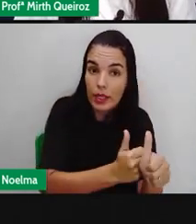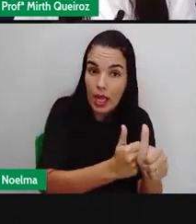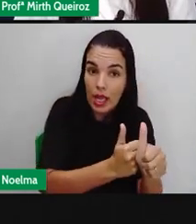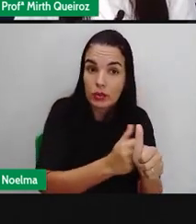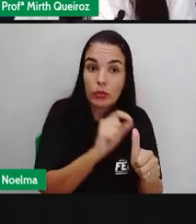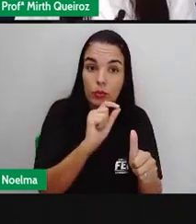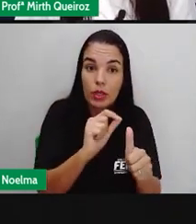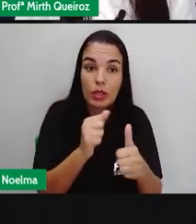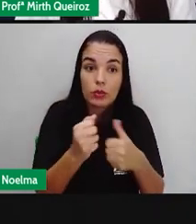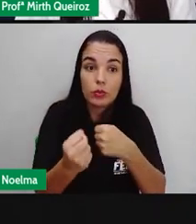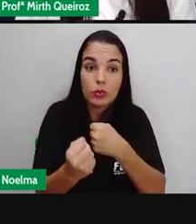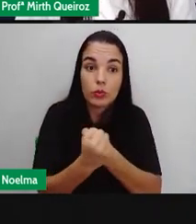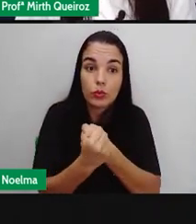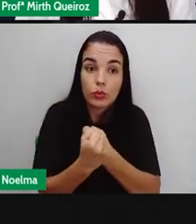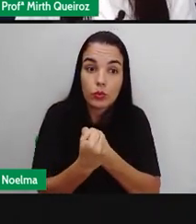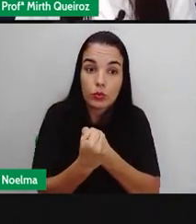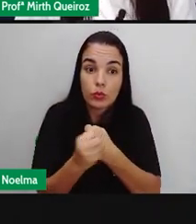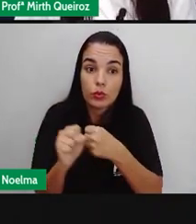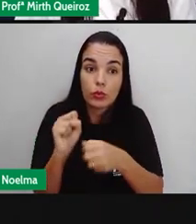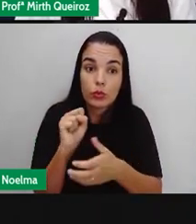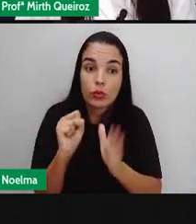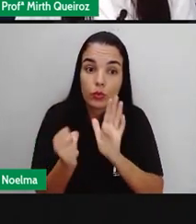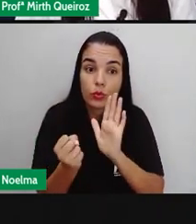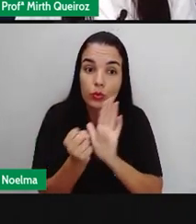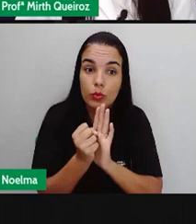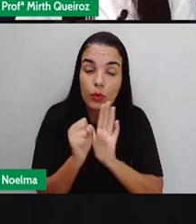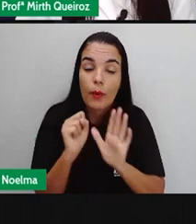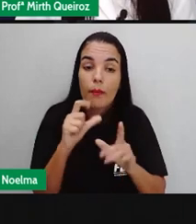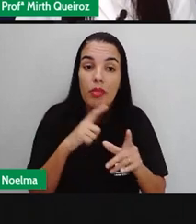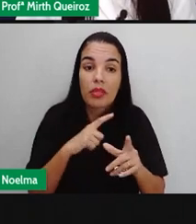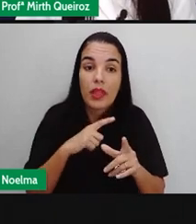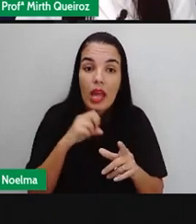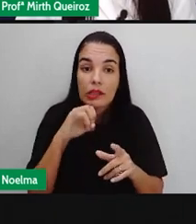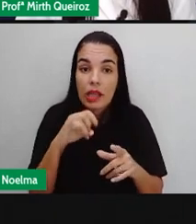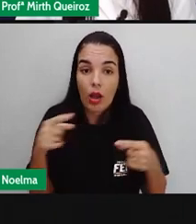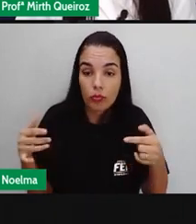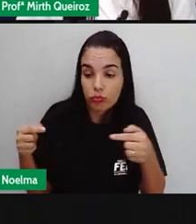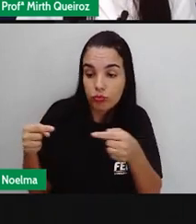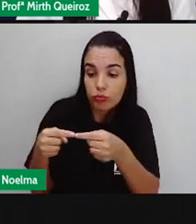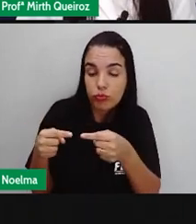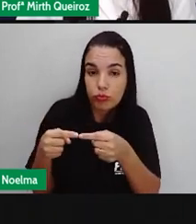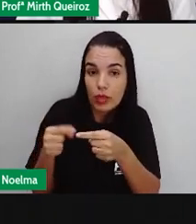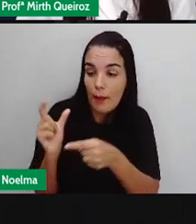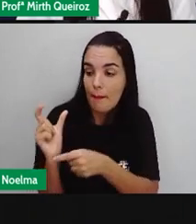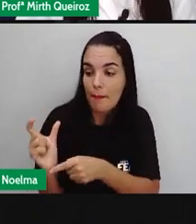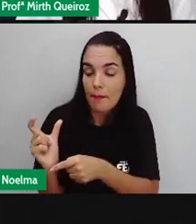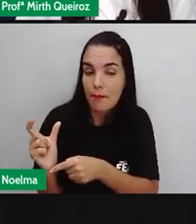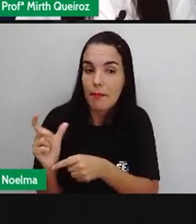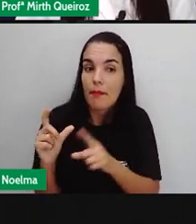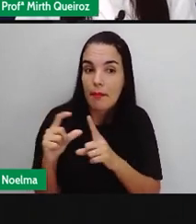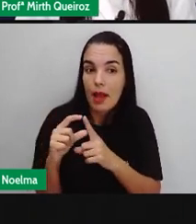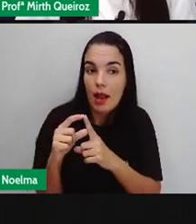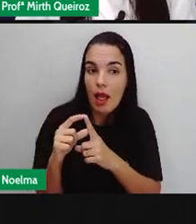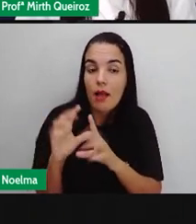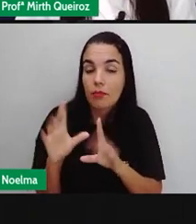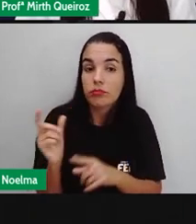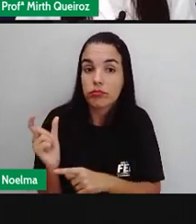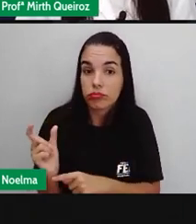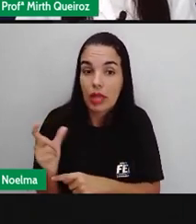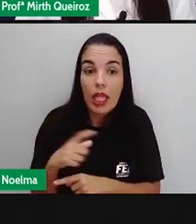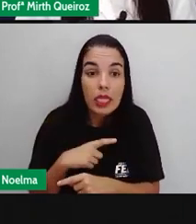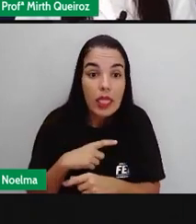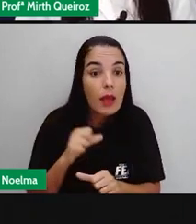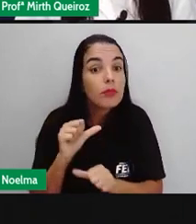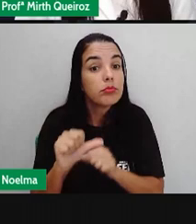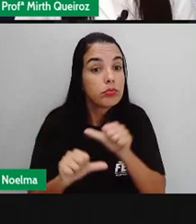é necessário que haja concordância entre eles. Como a pródice, tudo que tiver relação com esse substantivo, deve ser mudado também.